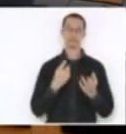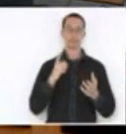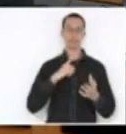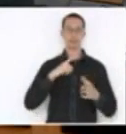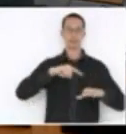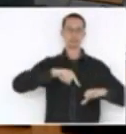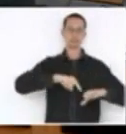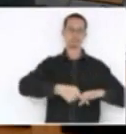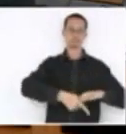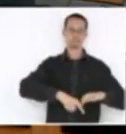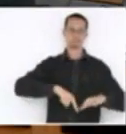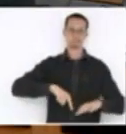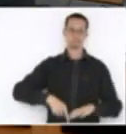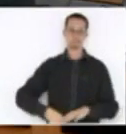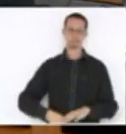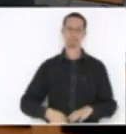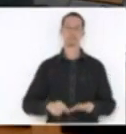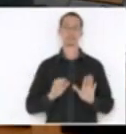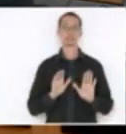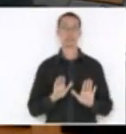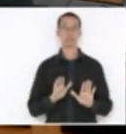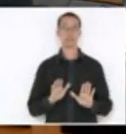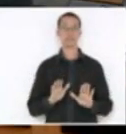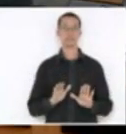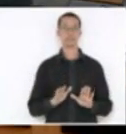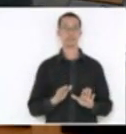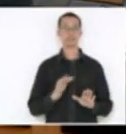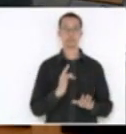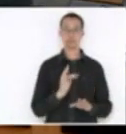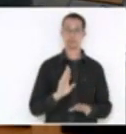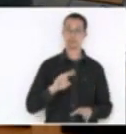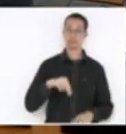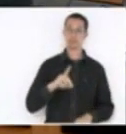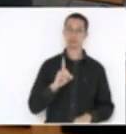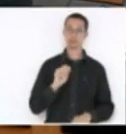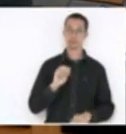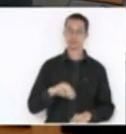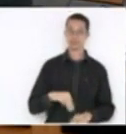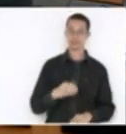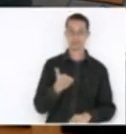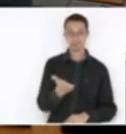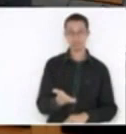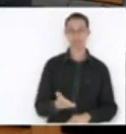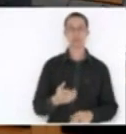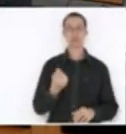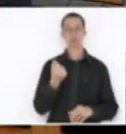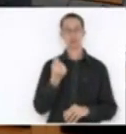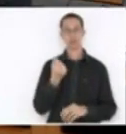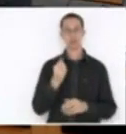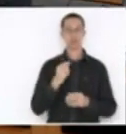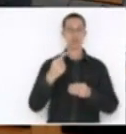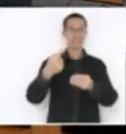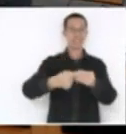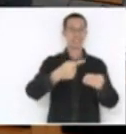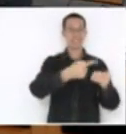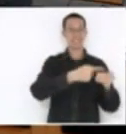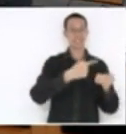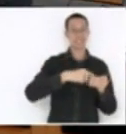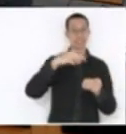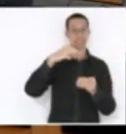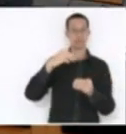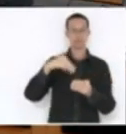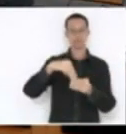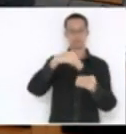aí, mas o Fundam é isso, ele vai, o dinheiro vai para os municípios. E nós estamos aqui falando, nesse